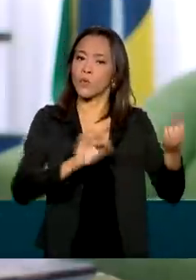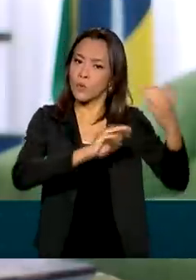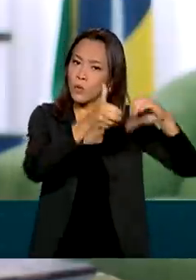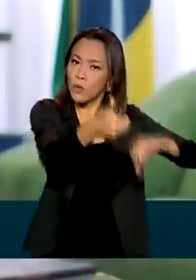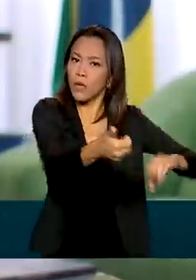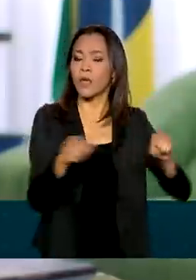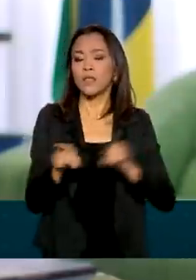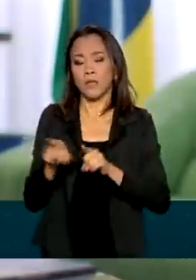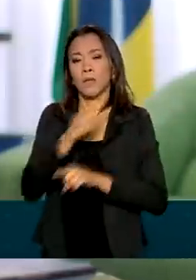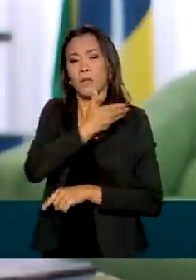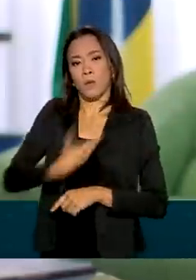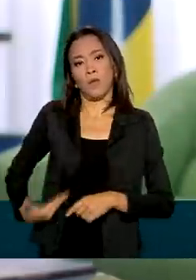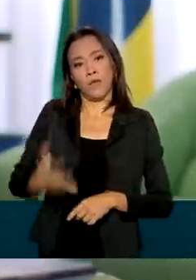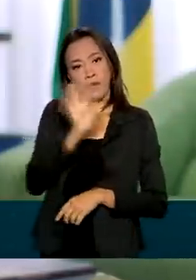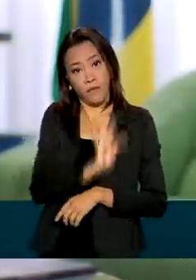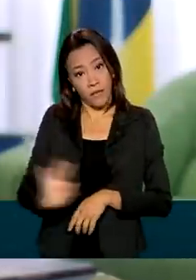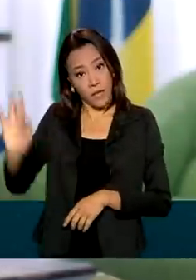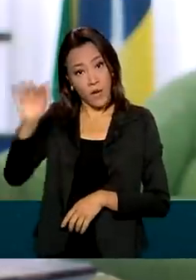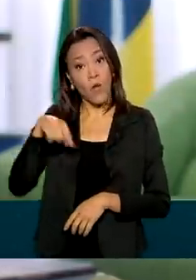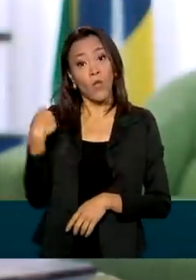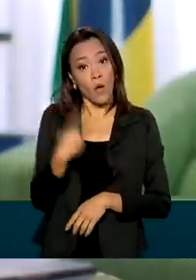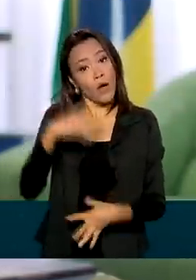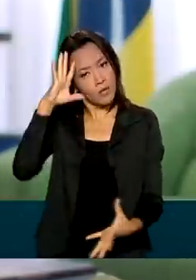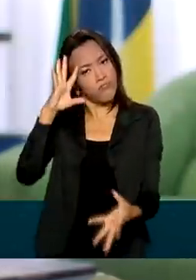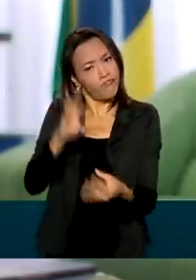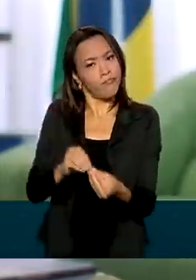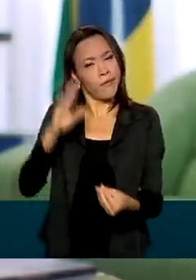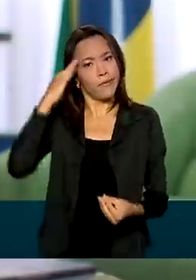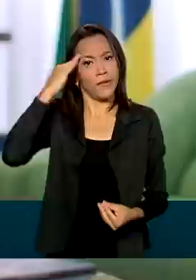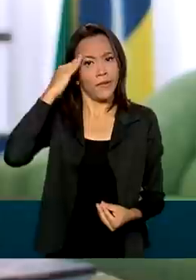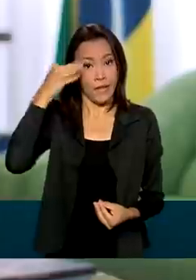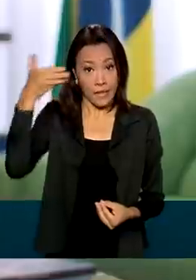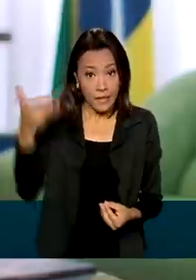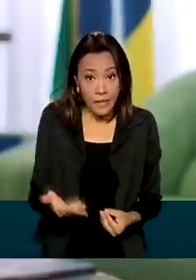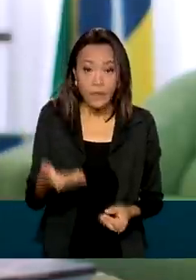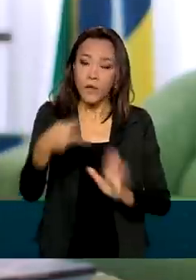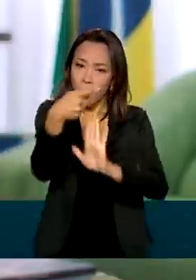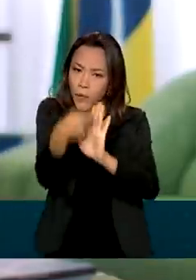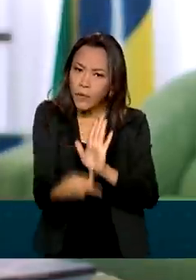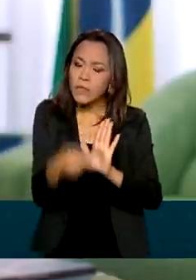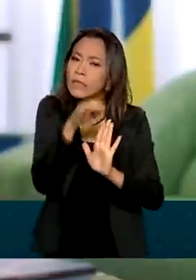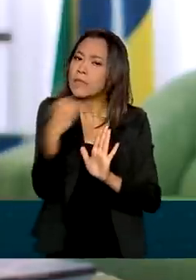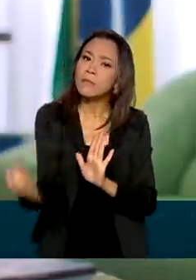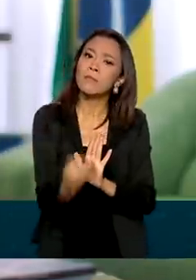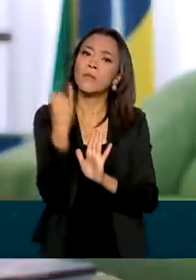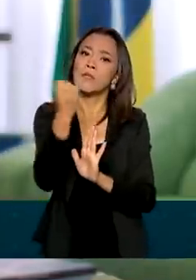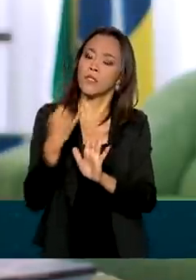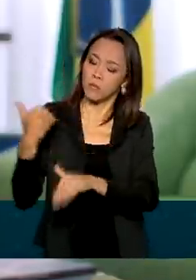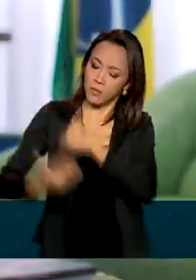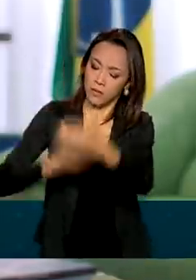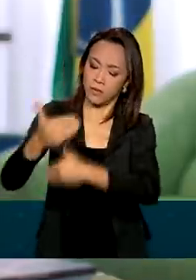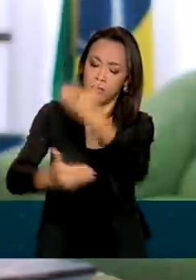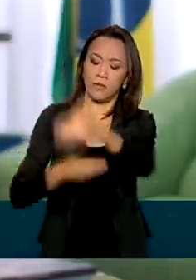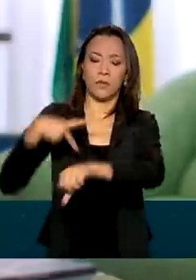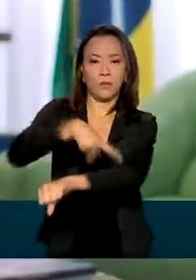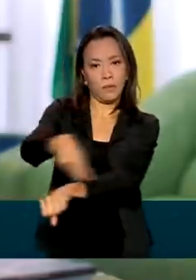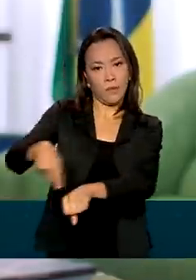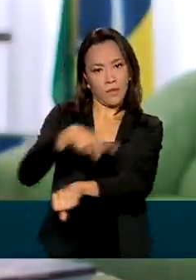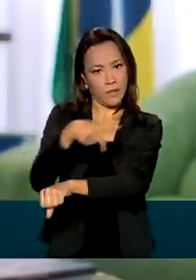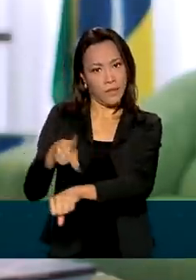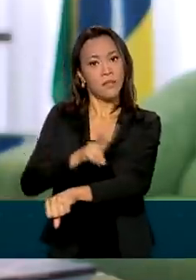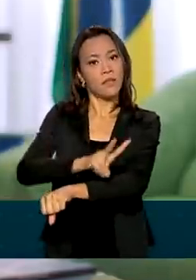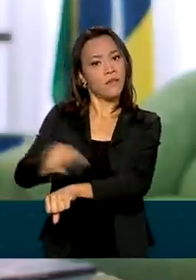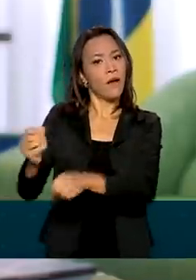Governo Federal, porque entendemos que este é um projeto essencial para o desenvolvimento do país, que